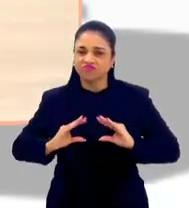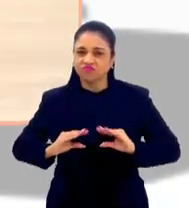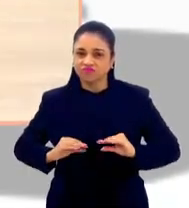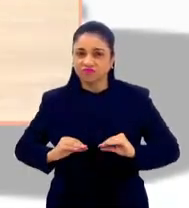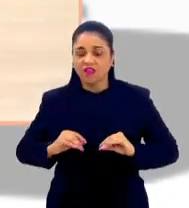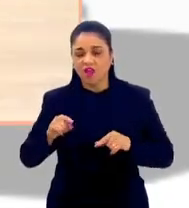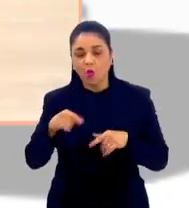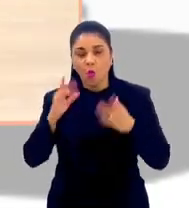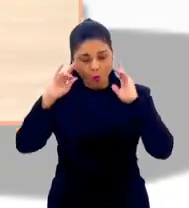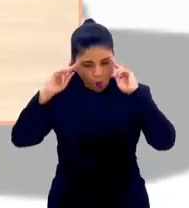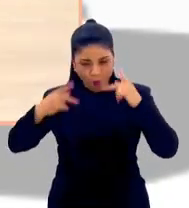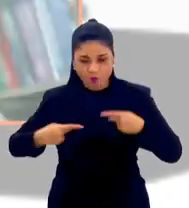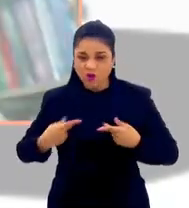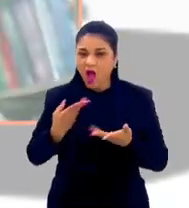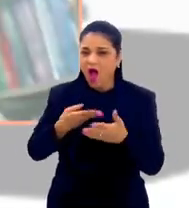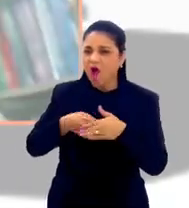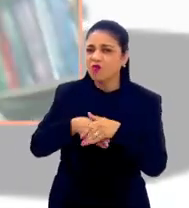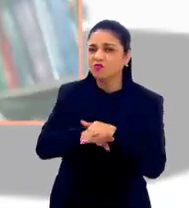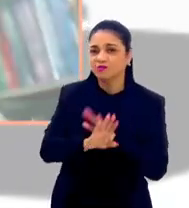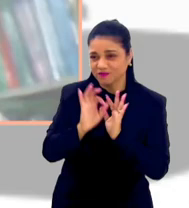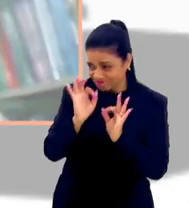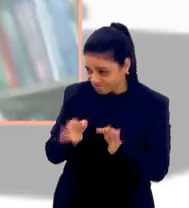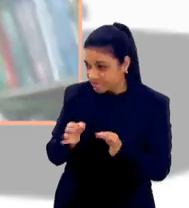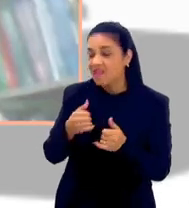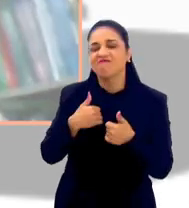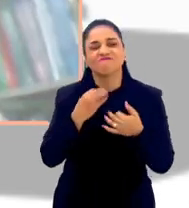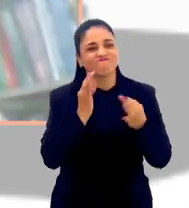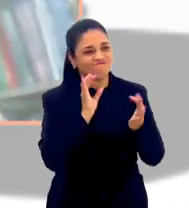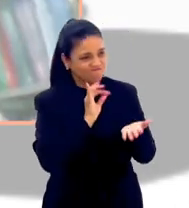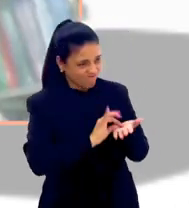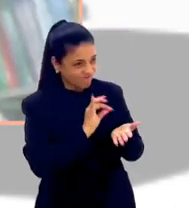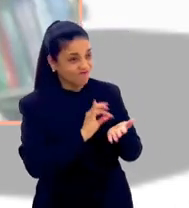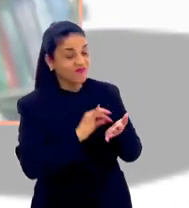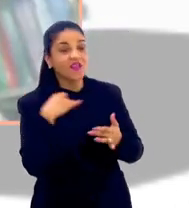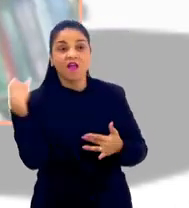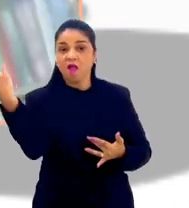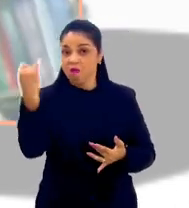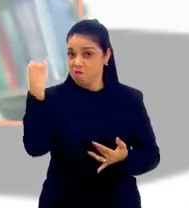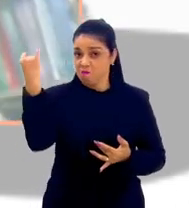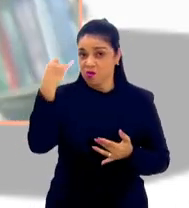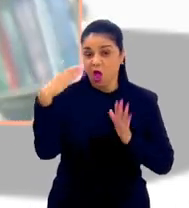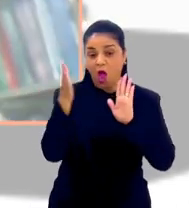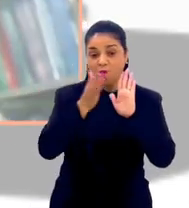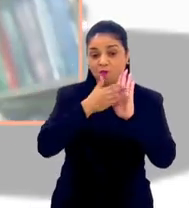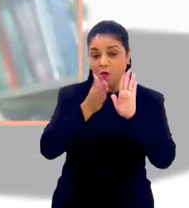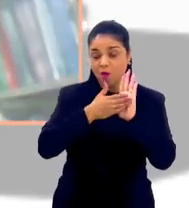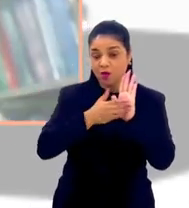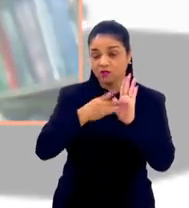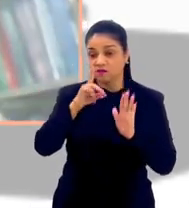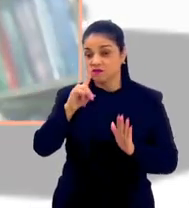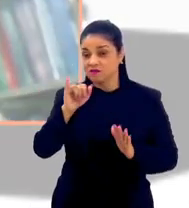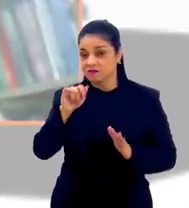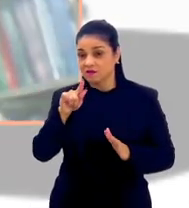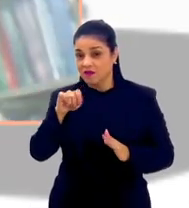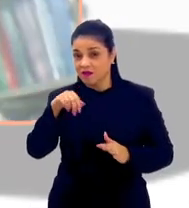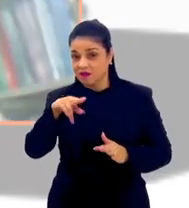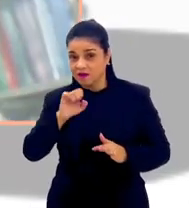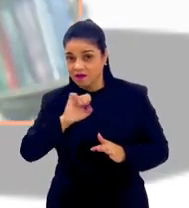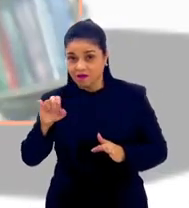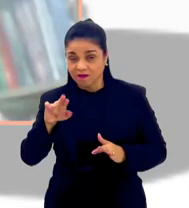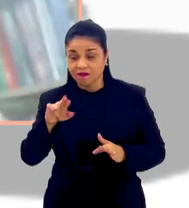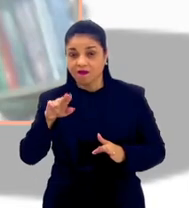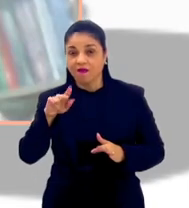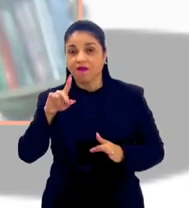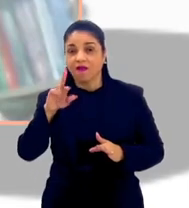acostuma, né, Cristiana? Exatamente. Então, é muito importante, e a proposta do Design Happiness, Desenhando Felicidade,